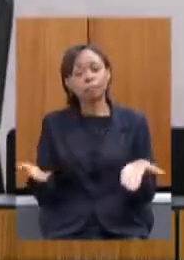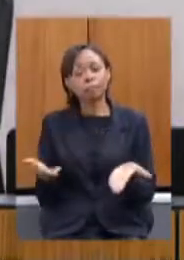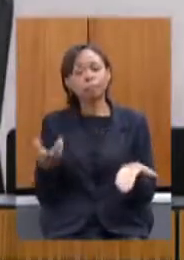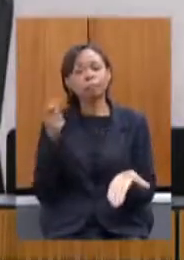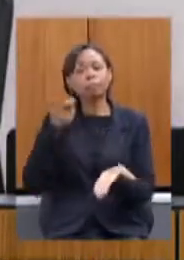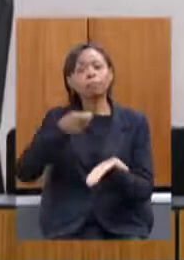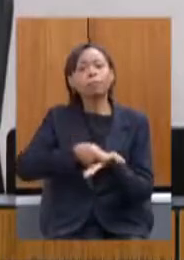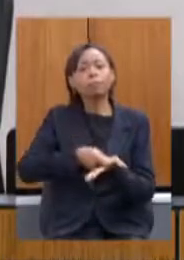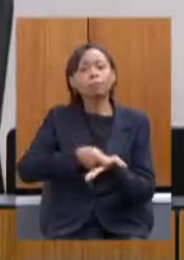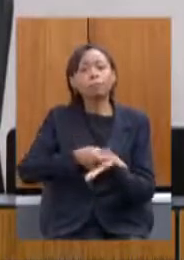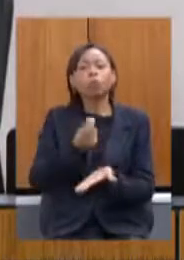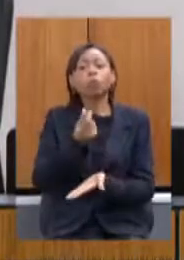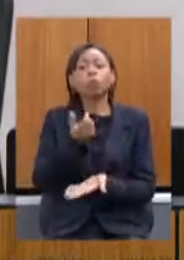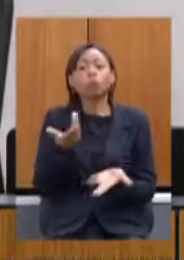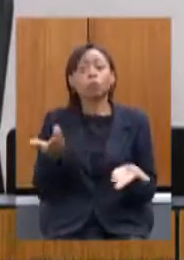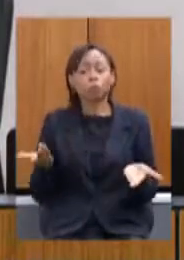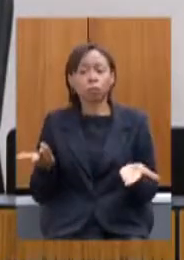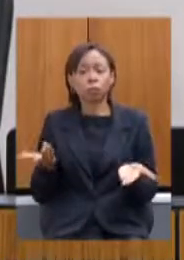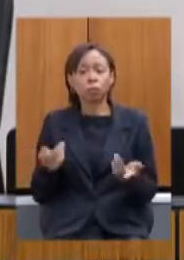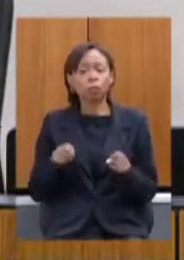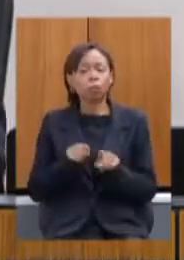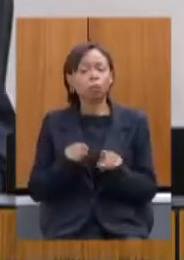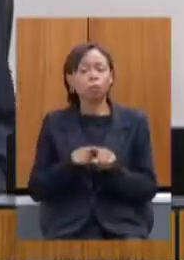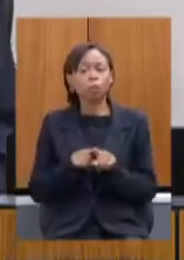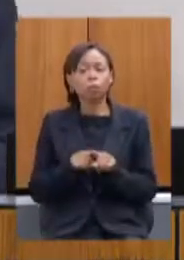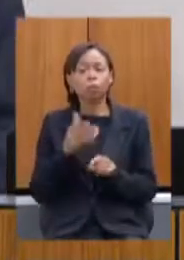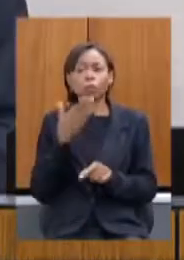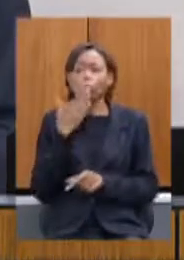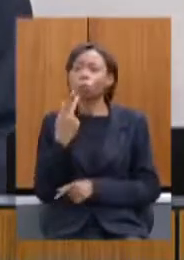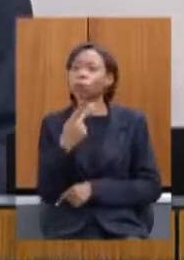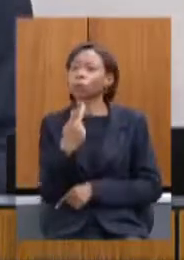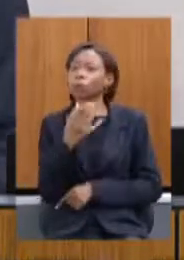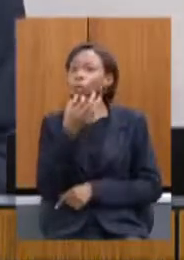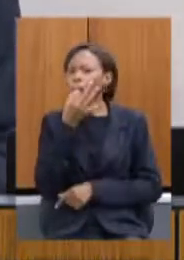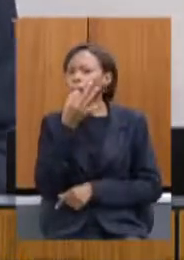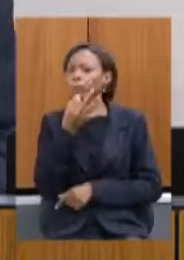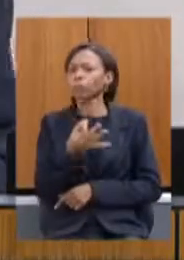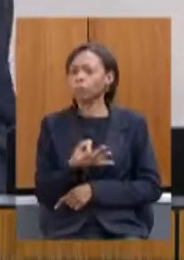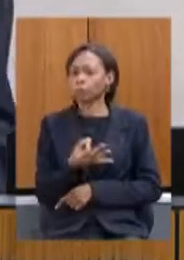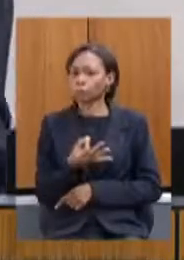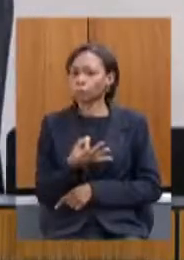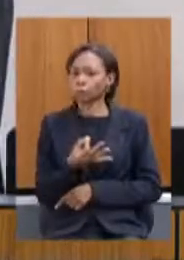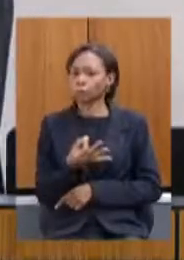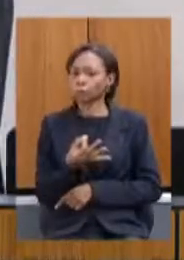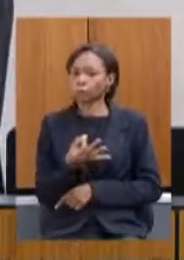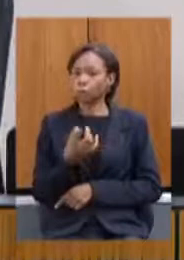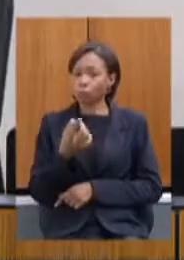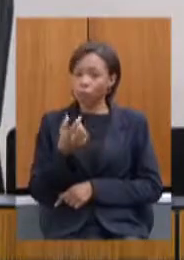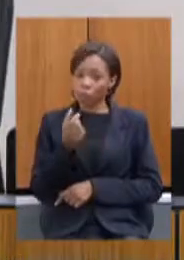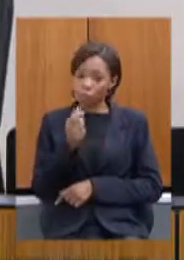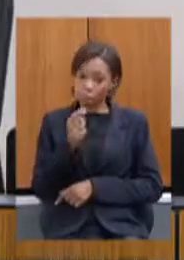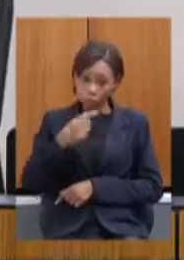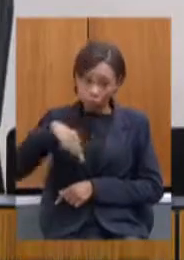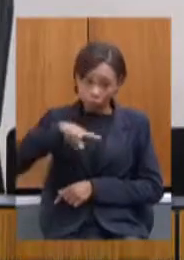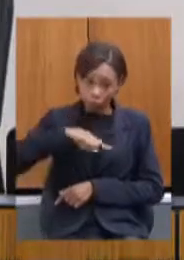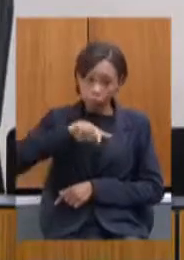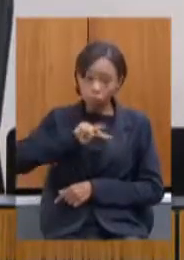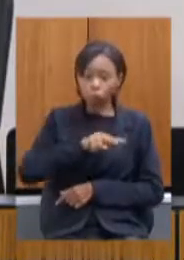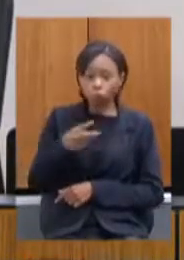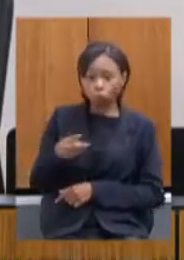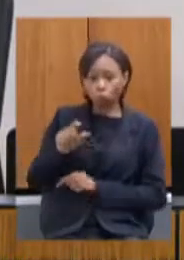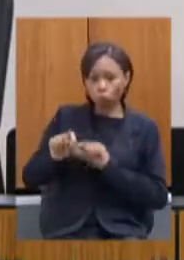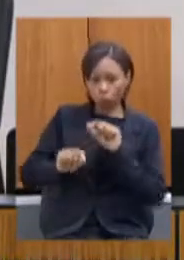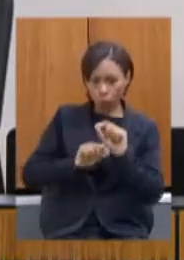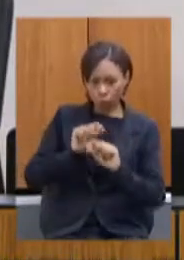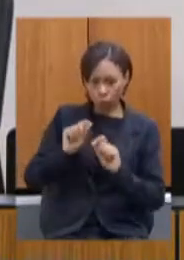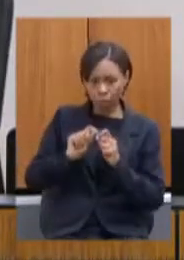e o que o senhor acha de nós tornarmos as emendas populares